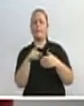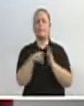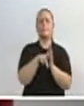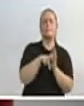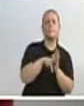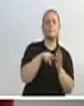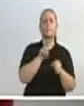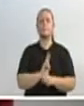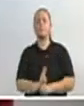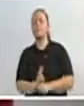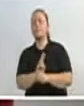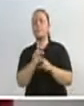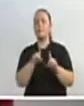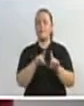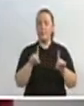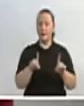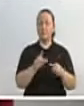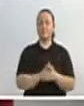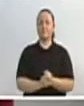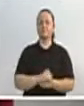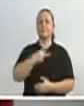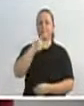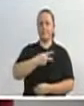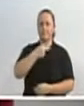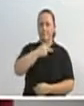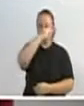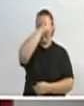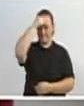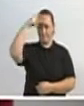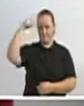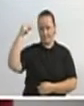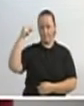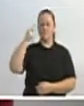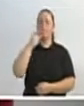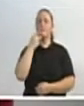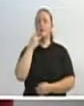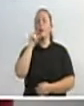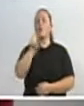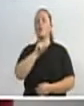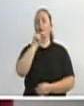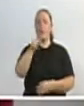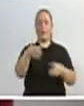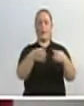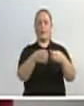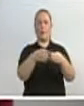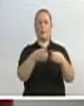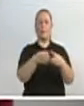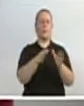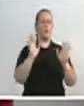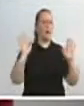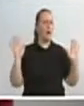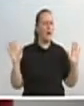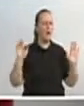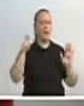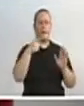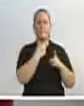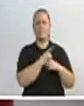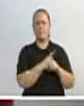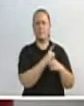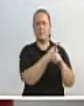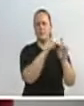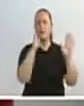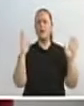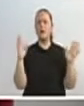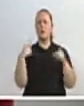-prefeito faz uma coletiva dizendo que é vítima de perseguição, tenta desqualificar a CPI, para tentar sair de